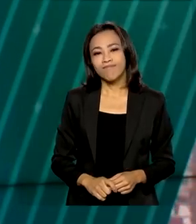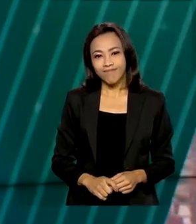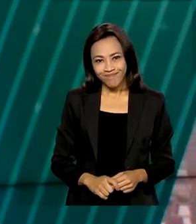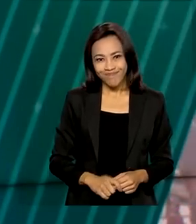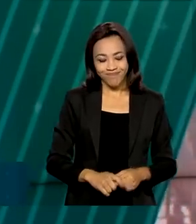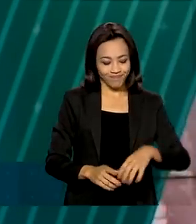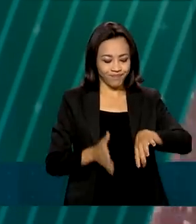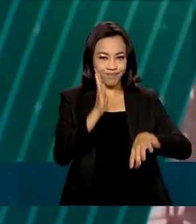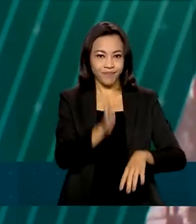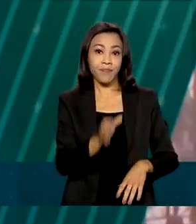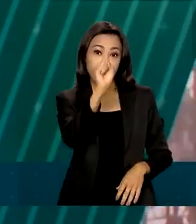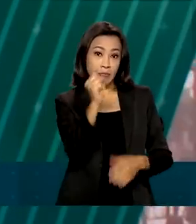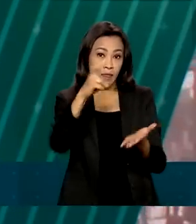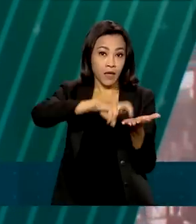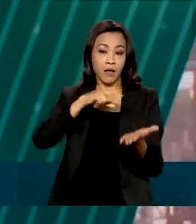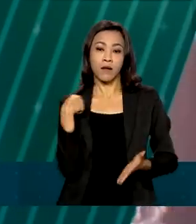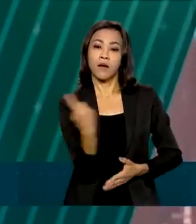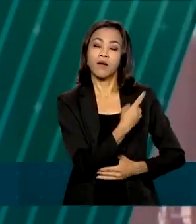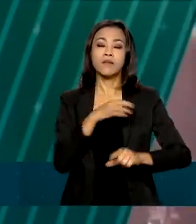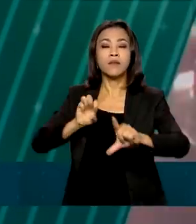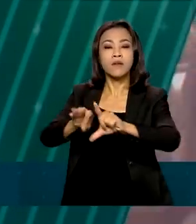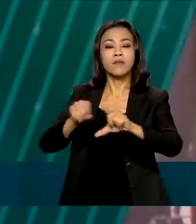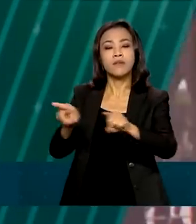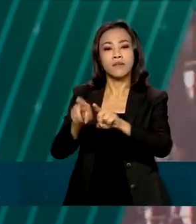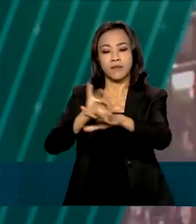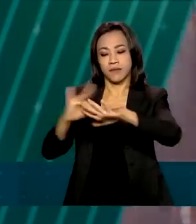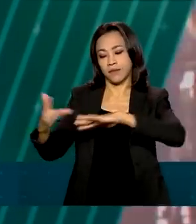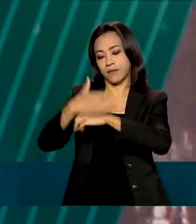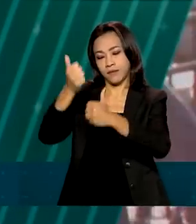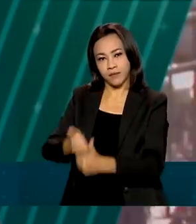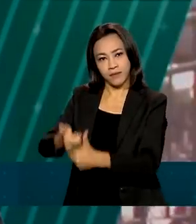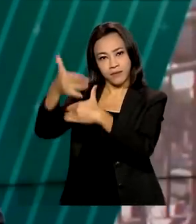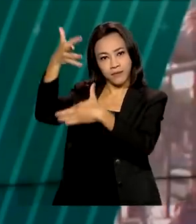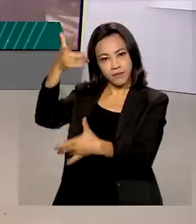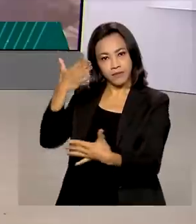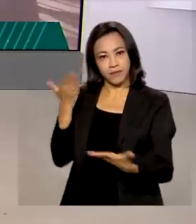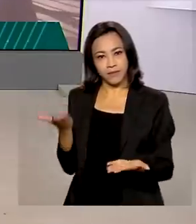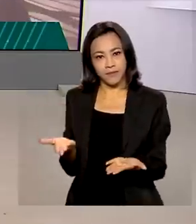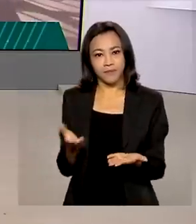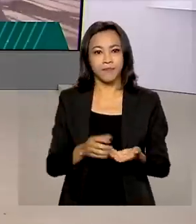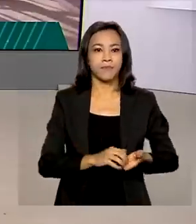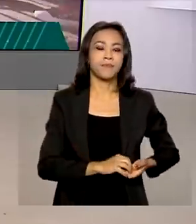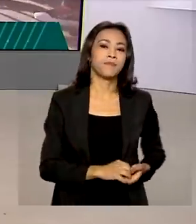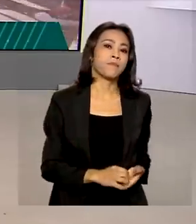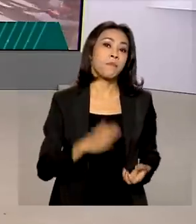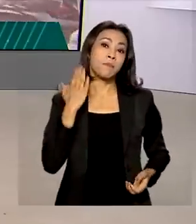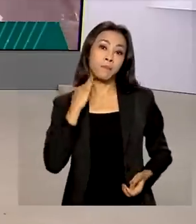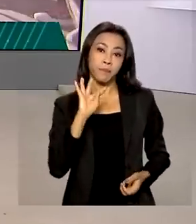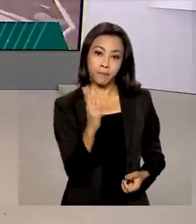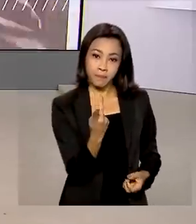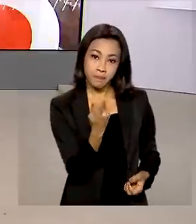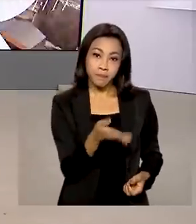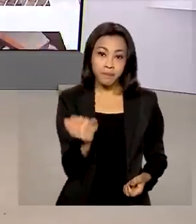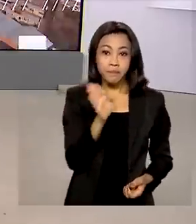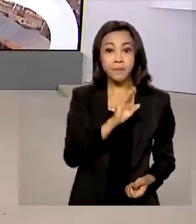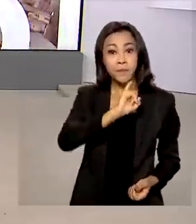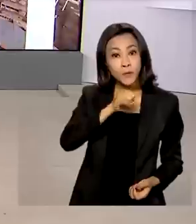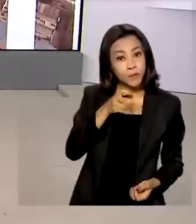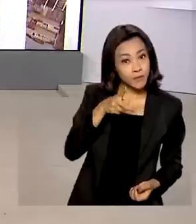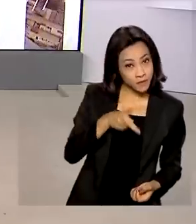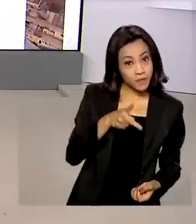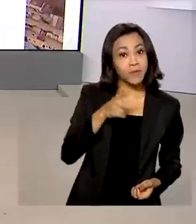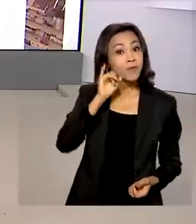Oito horas da manhã, nós estamos ao vivo também pelas redes sociais. Belo Horizonte, João Pessoa e